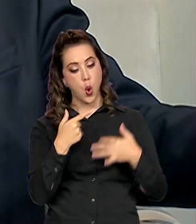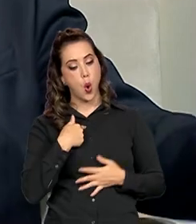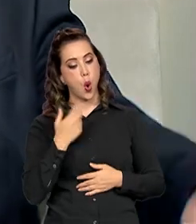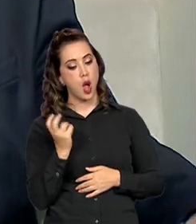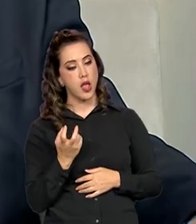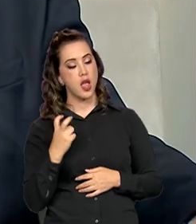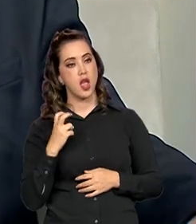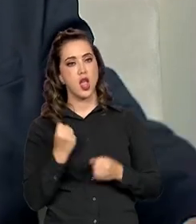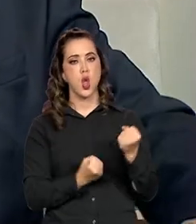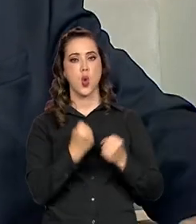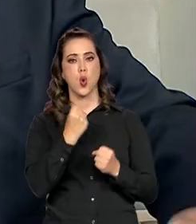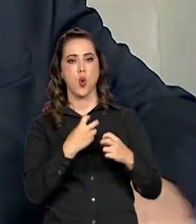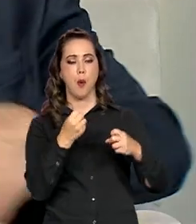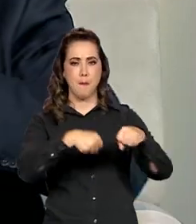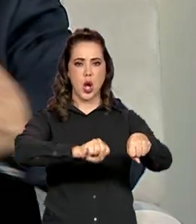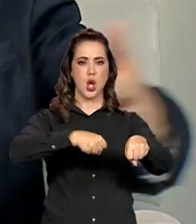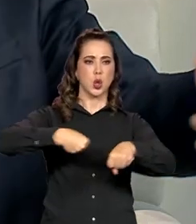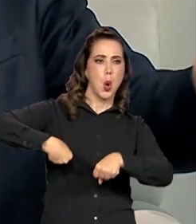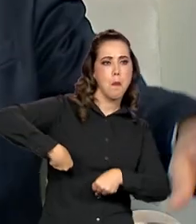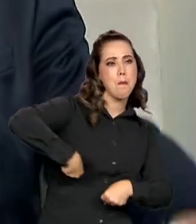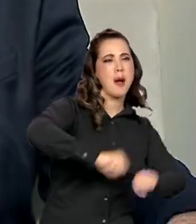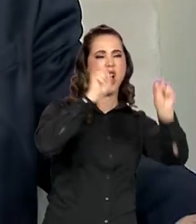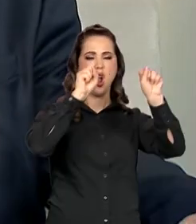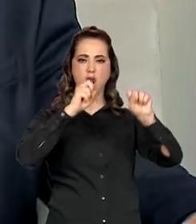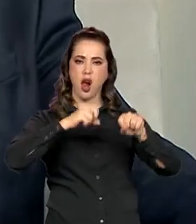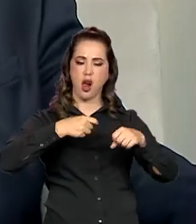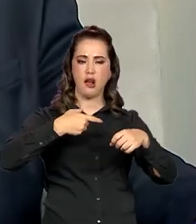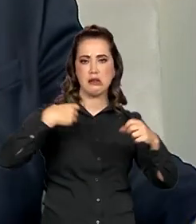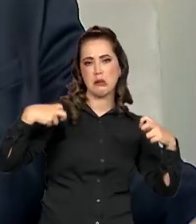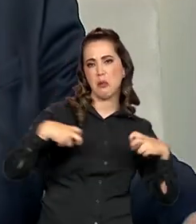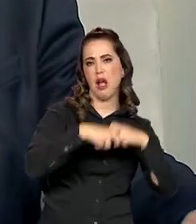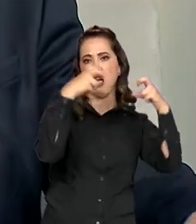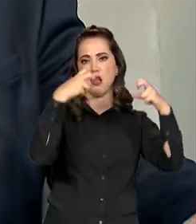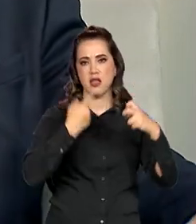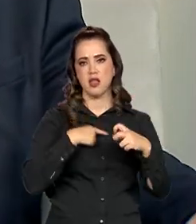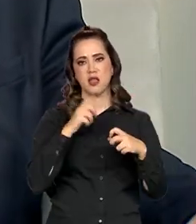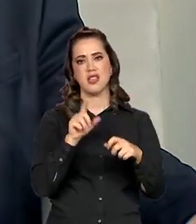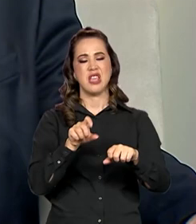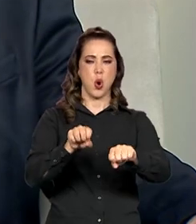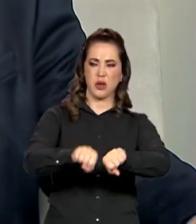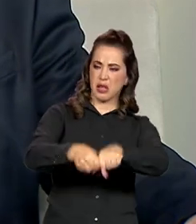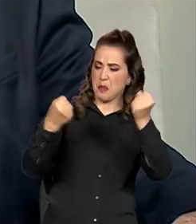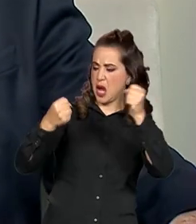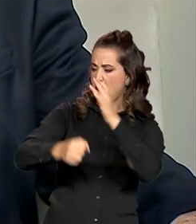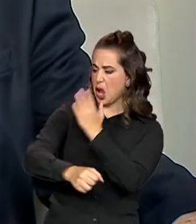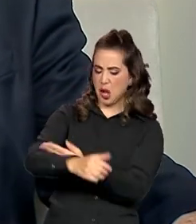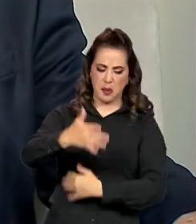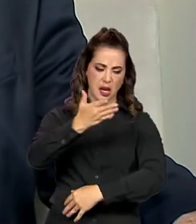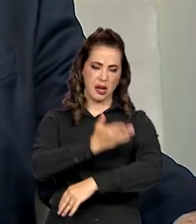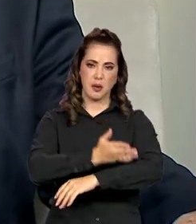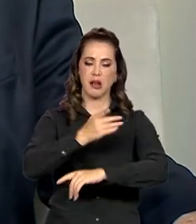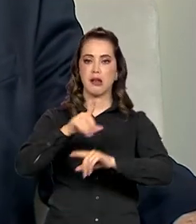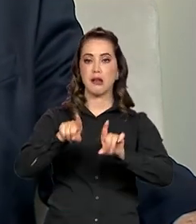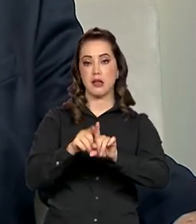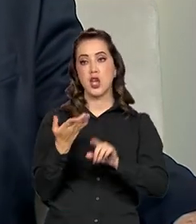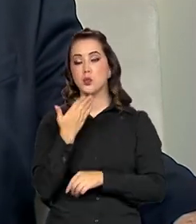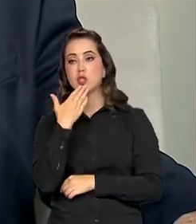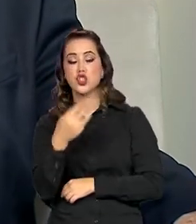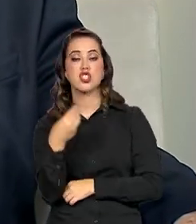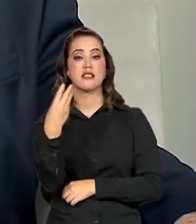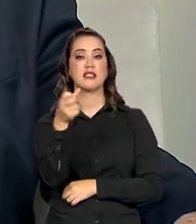sofri um acidente, eu estava todo quebrado na maca do hospital, nós demos três entradas e o INSS